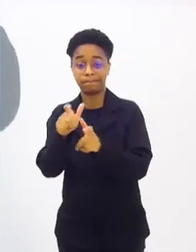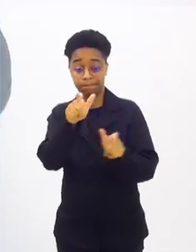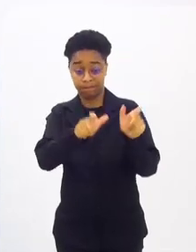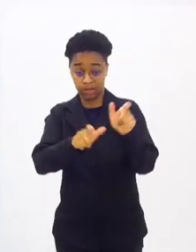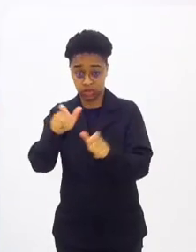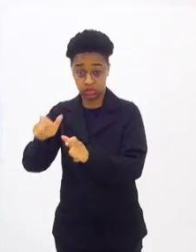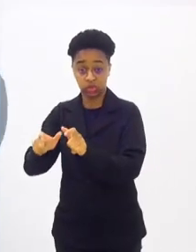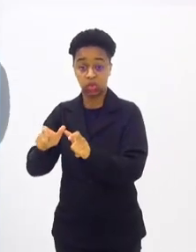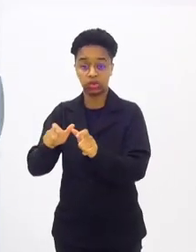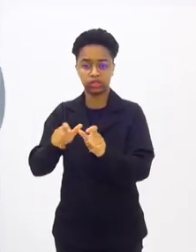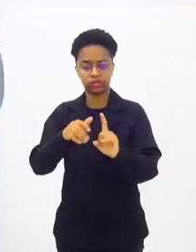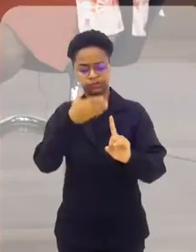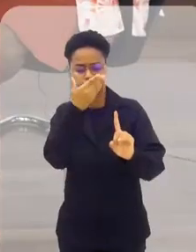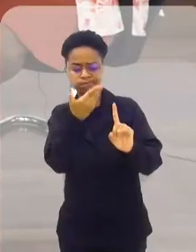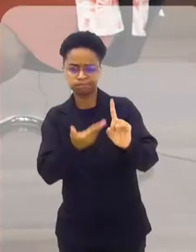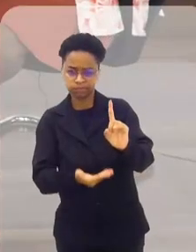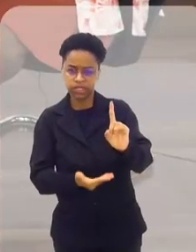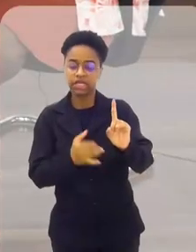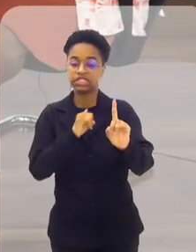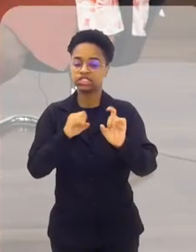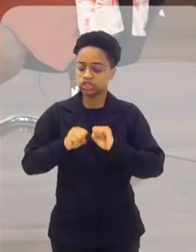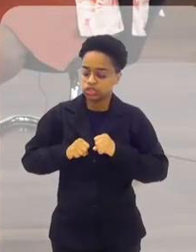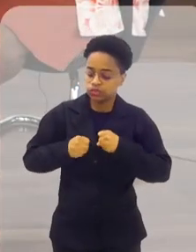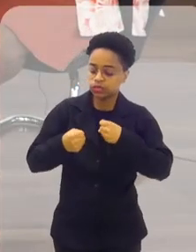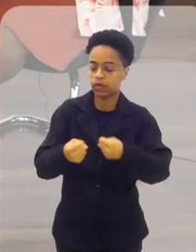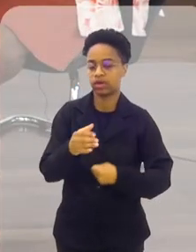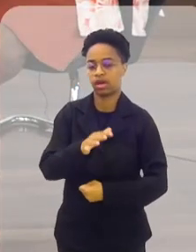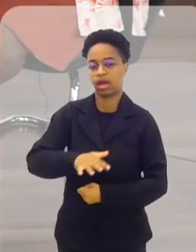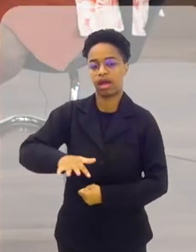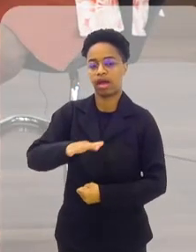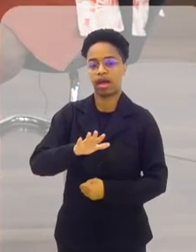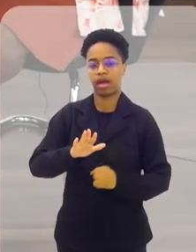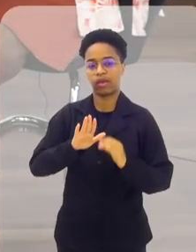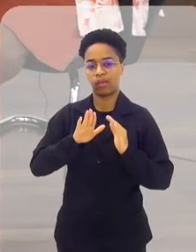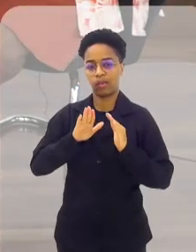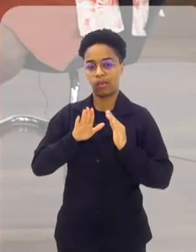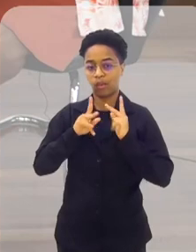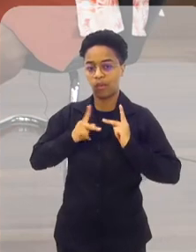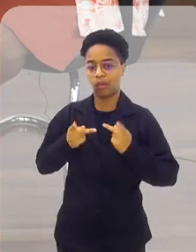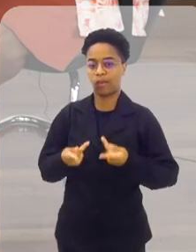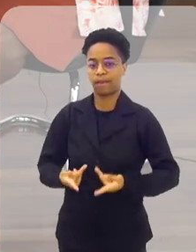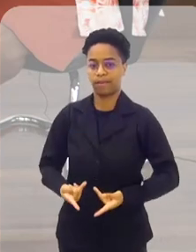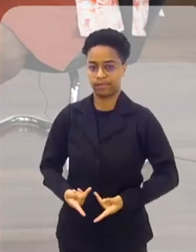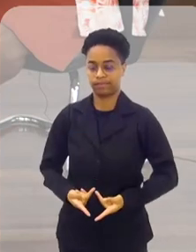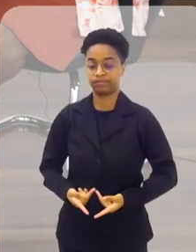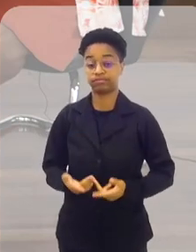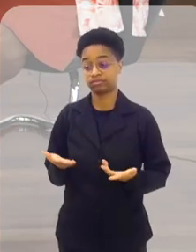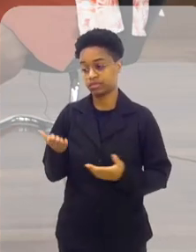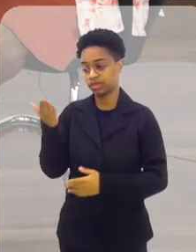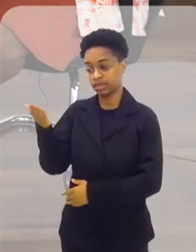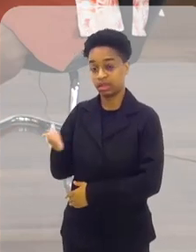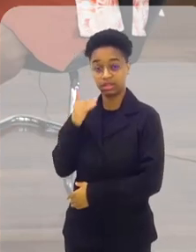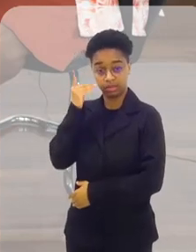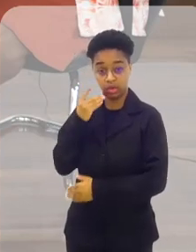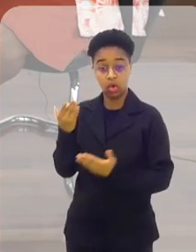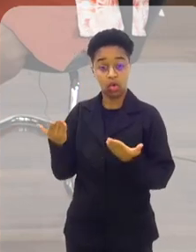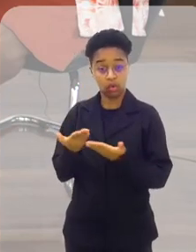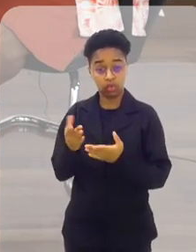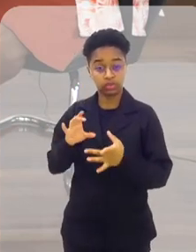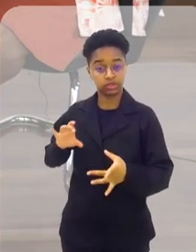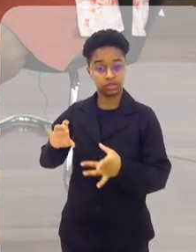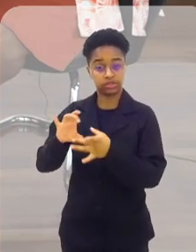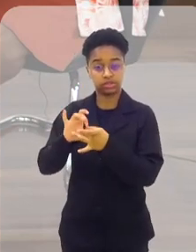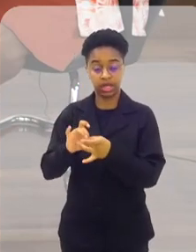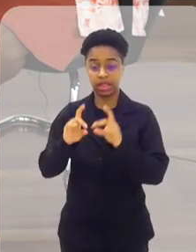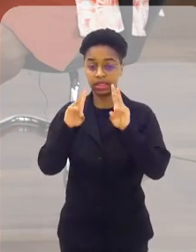as pessoas que dedicam a sua vida à causa humanitária. E aí, a deputada, que é hoje uma parlamentar